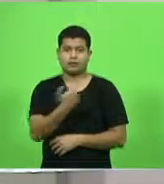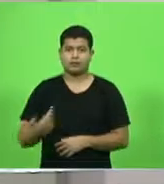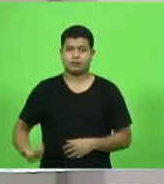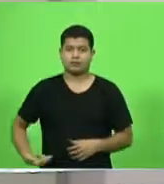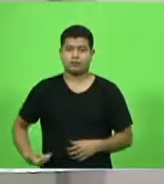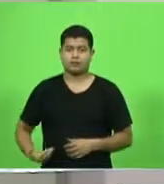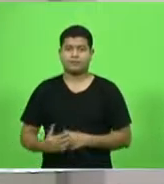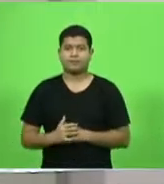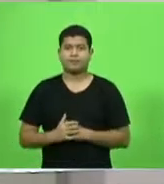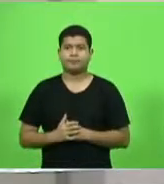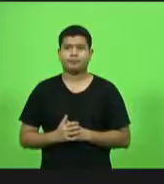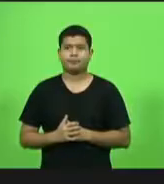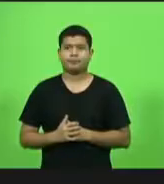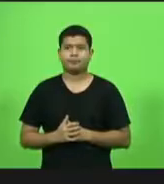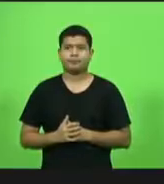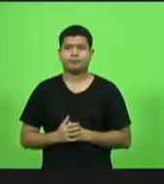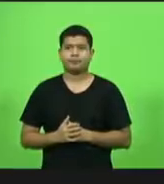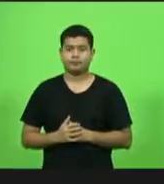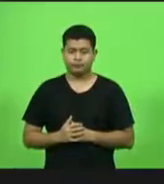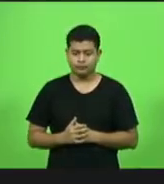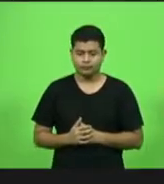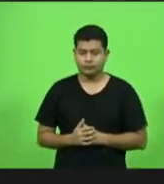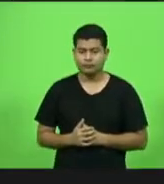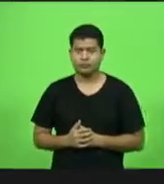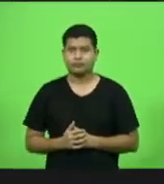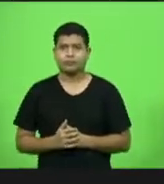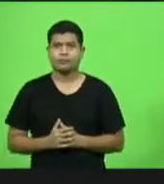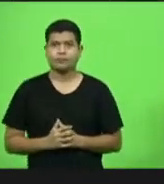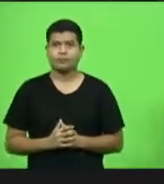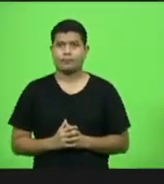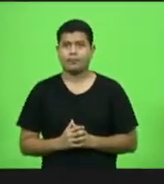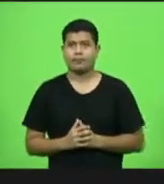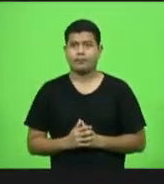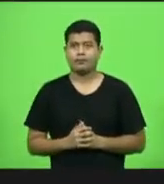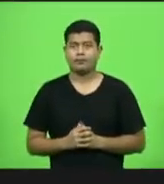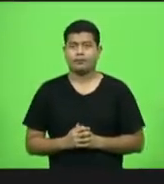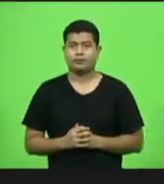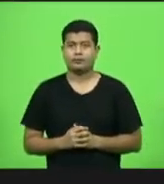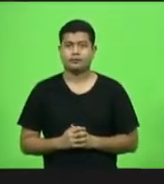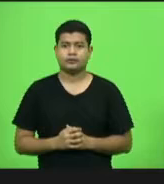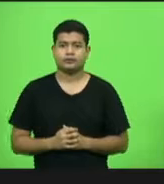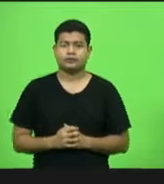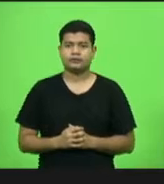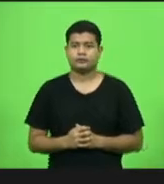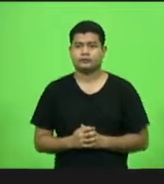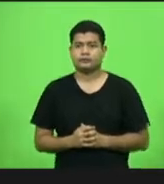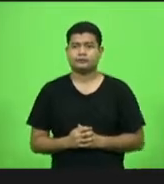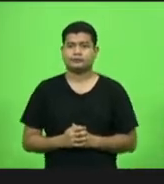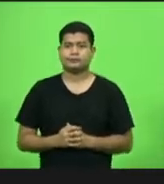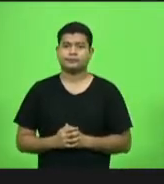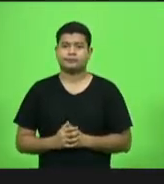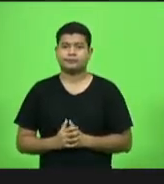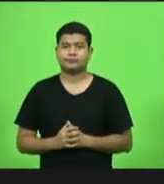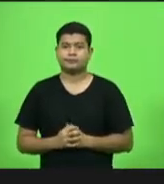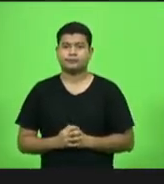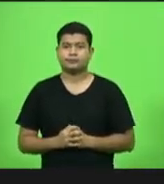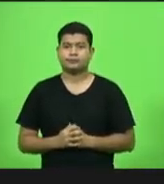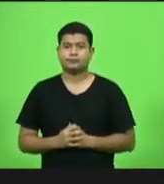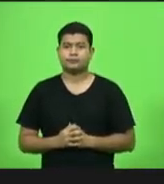Senhor presidente, se não tiver ninguém inscrito, eu farei uso da palavra. Pode ser, deputado. Pode ser.